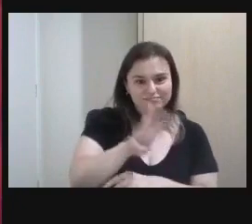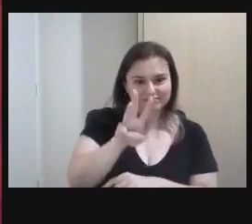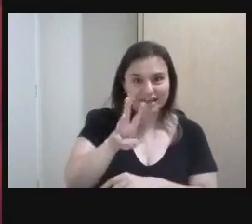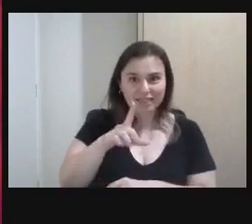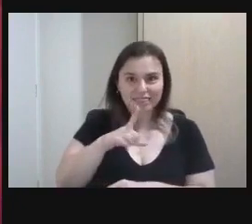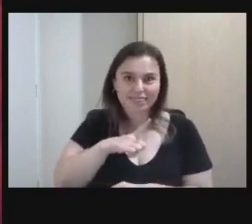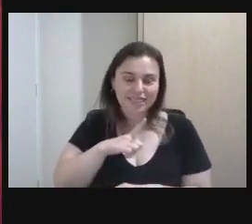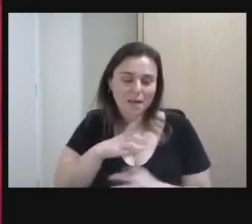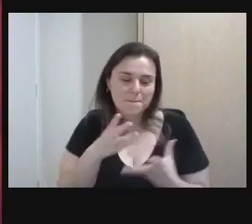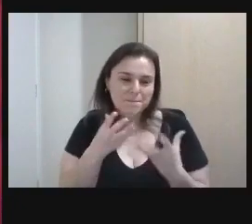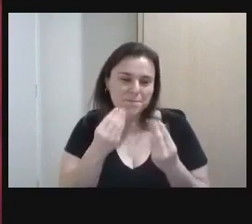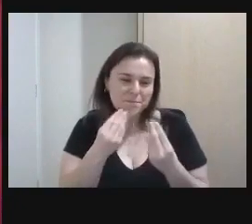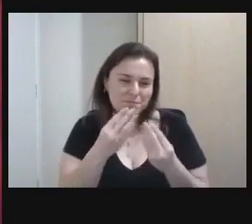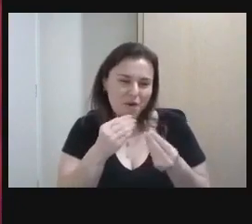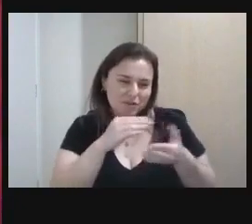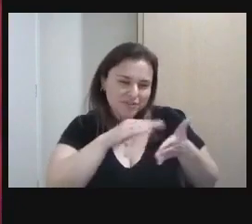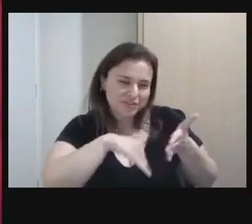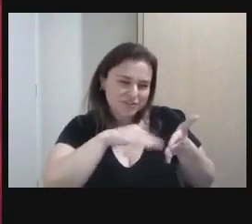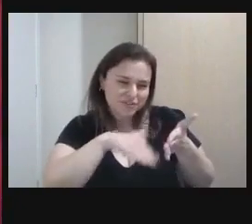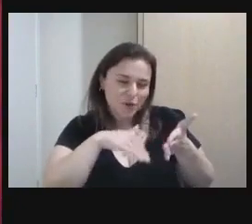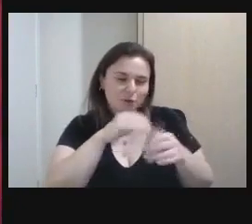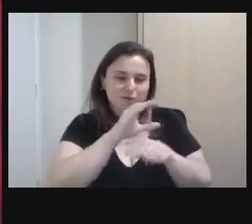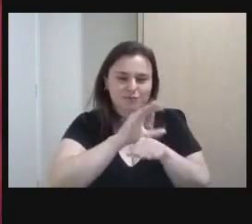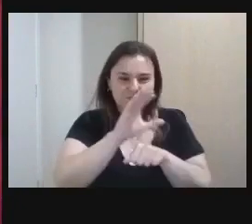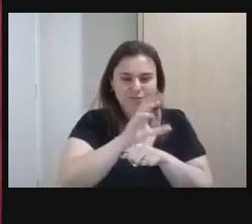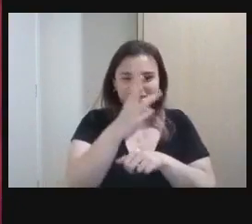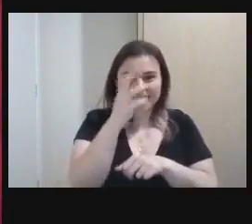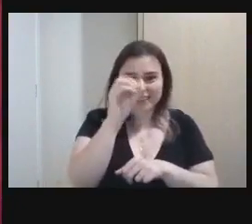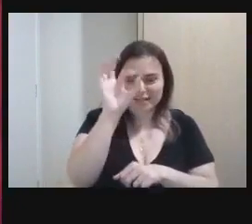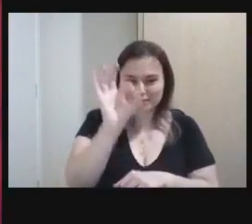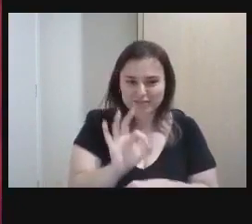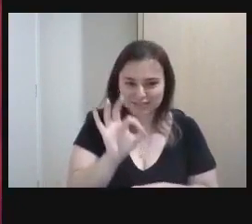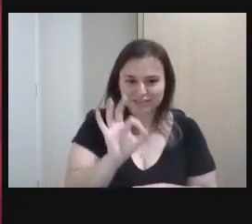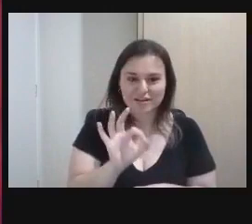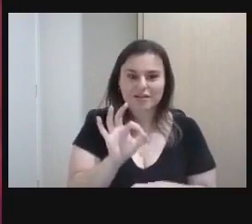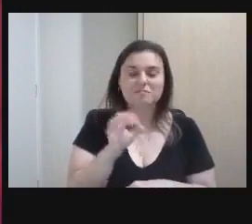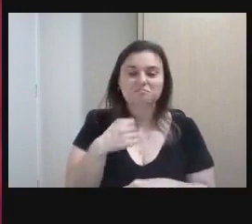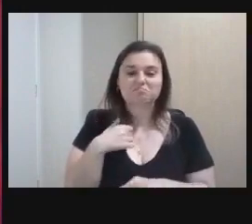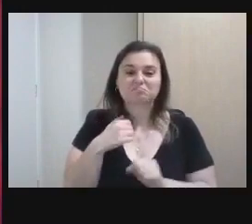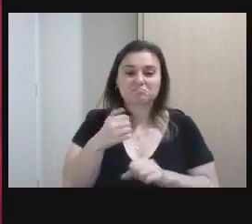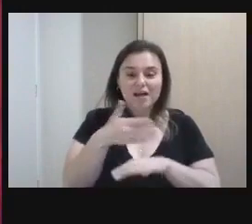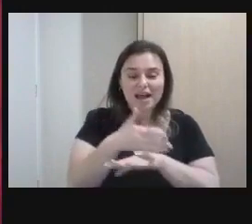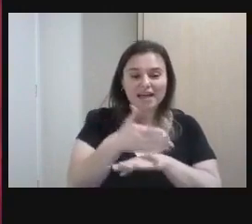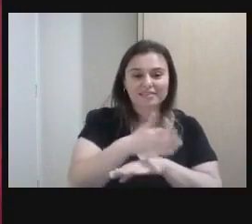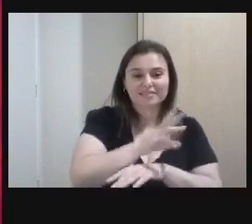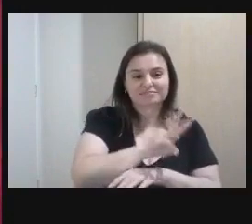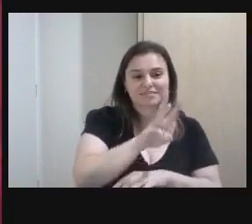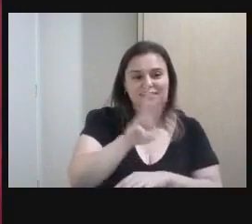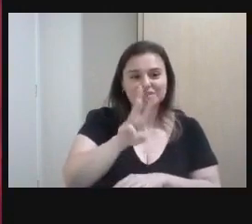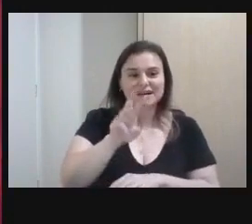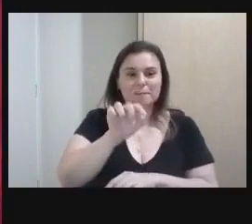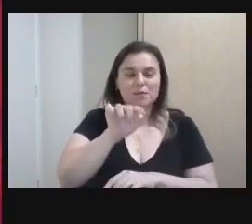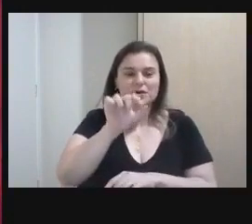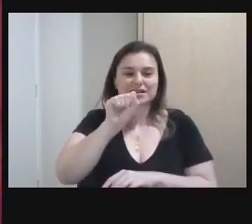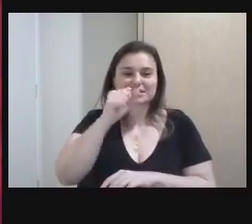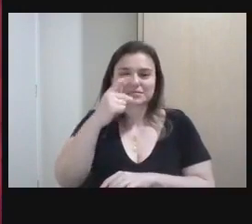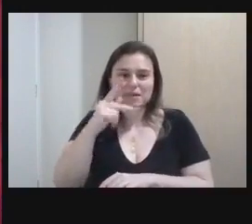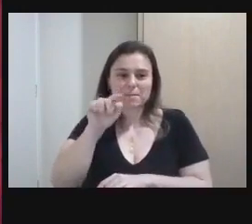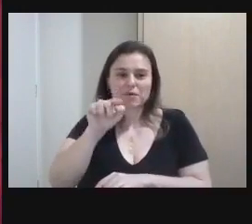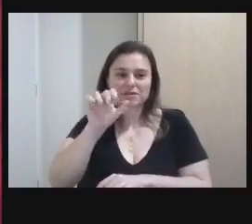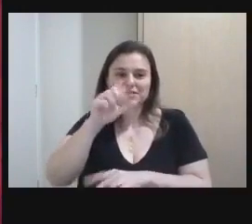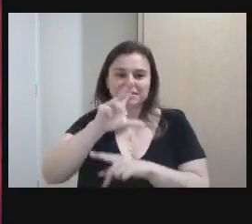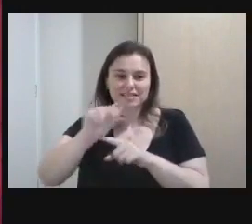de cursos Com 30% de desconto Você vai lá No www.sp.senac.br Barra